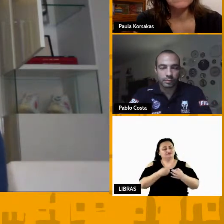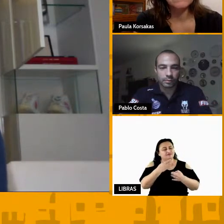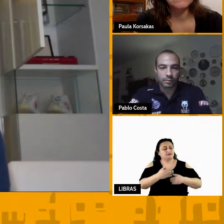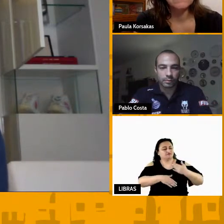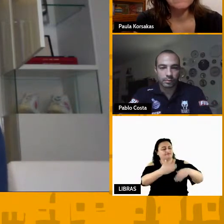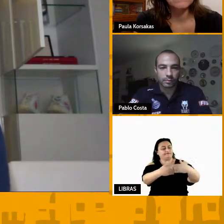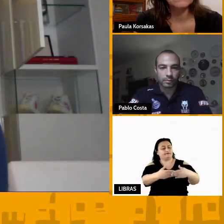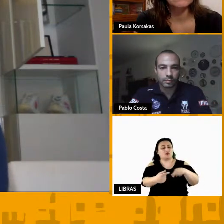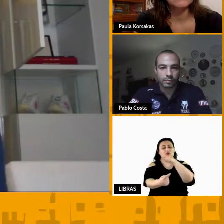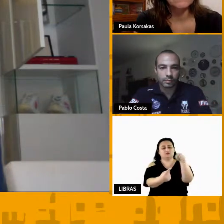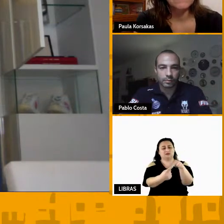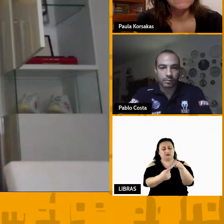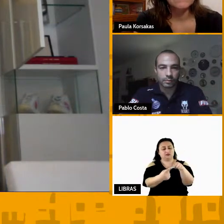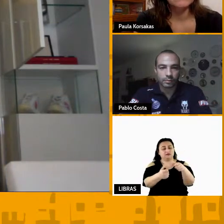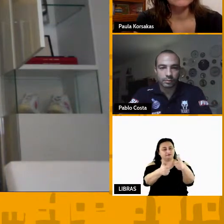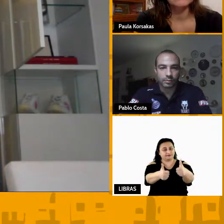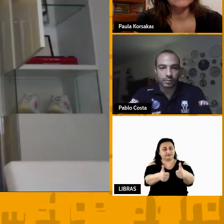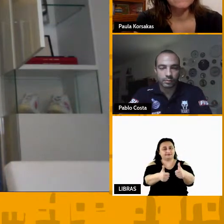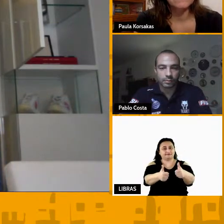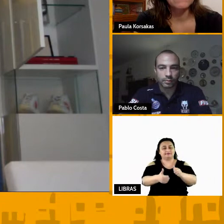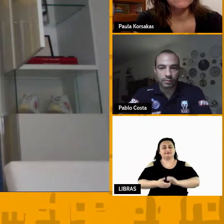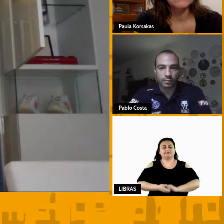gente buscar os objetivos que vem pela frente